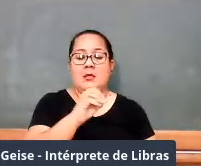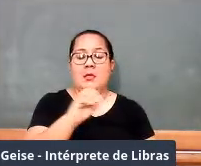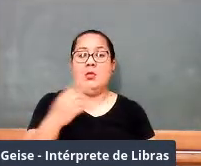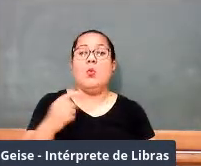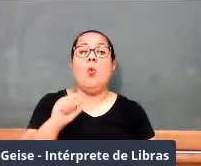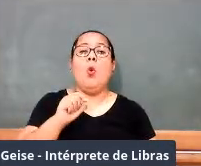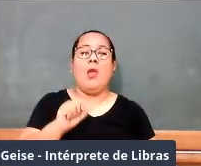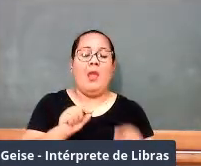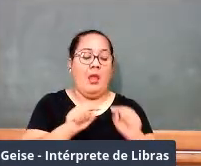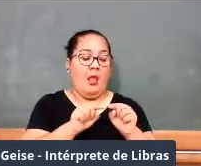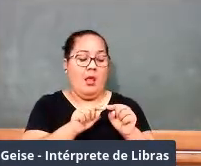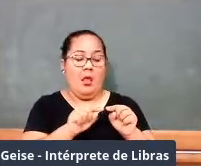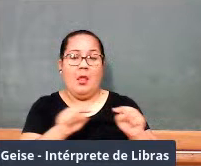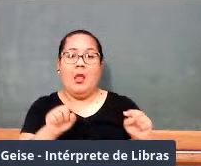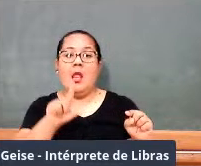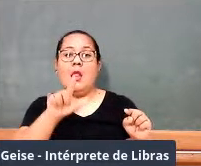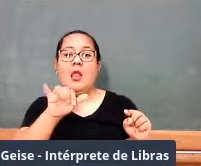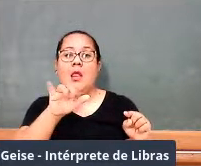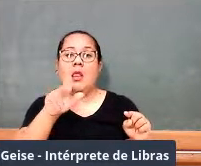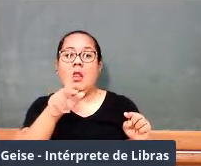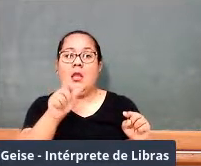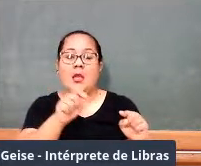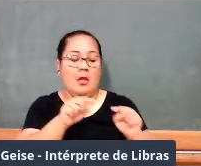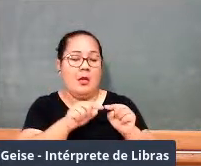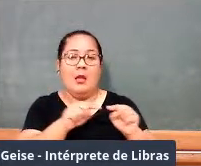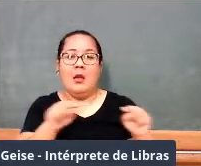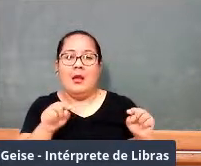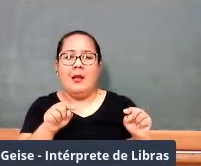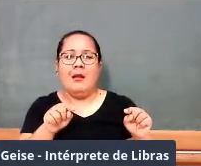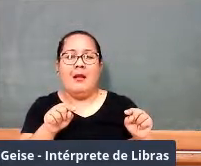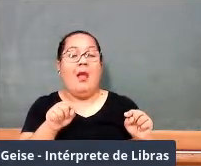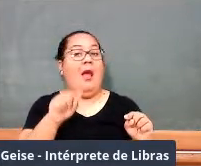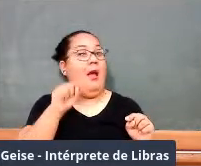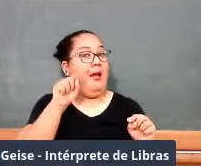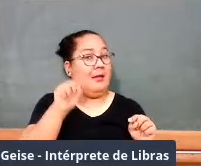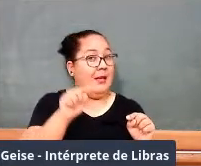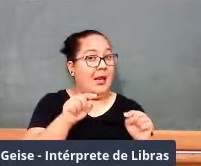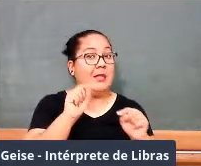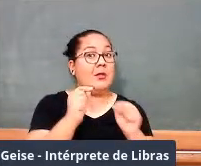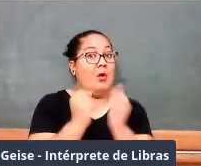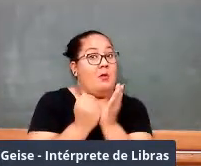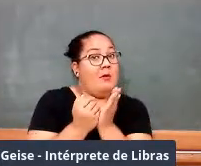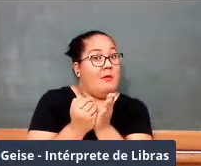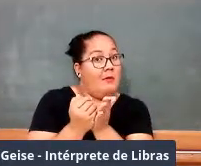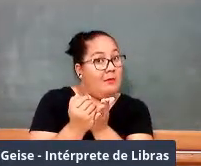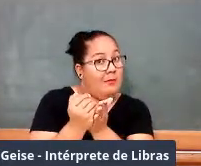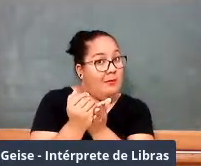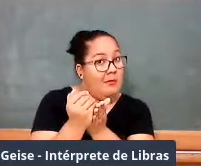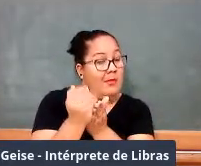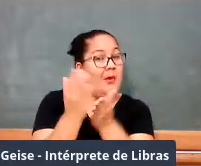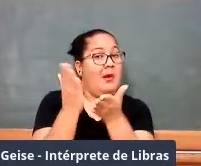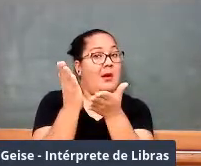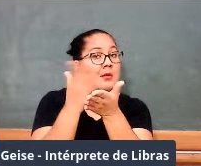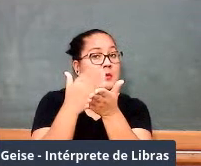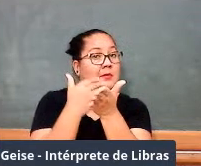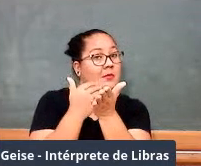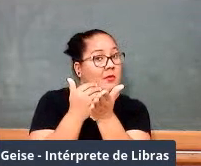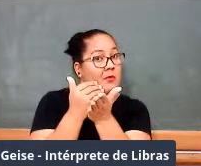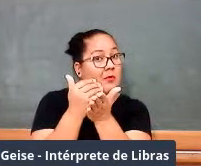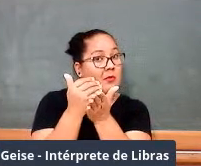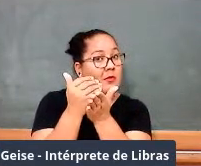Bom, mas essa é uma parte introdutória do livro, apesar de já se estar na pergunta 98,